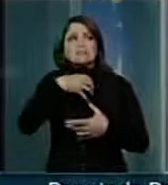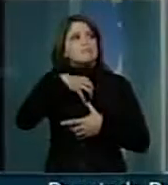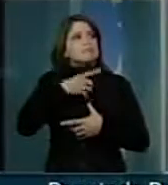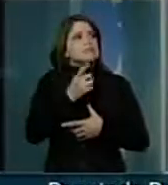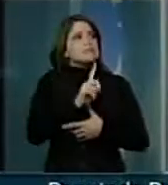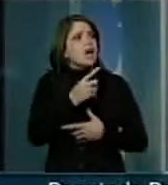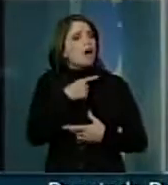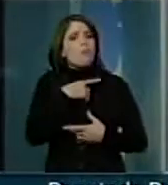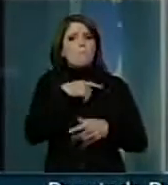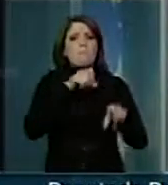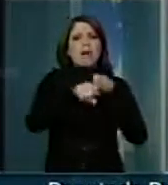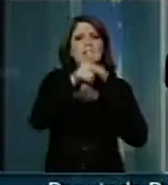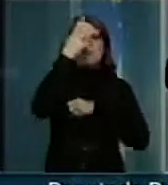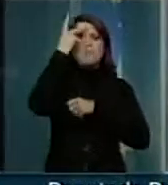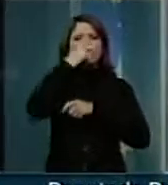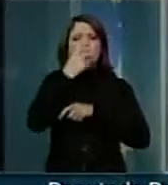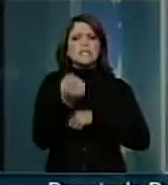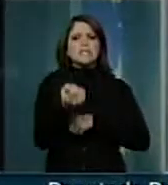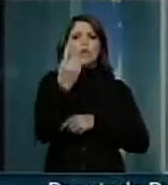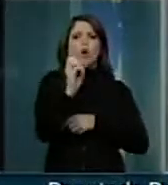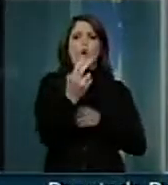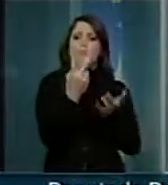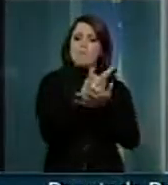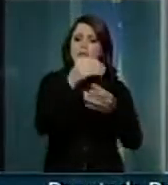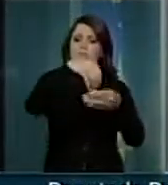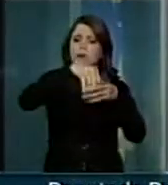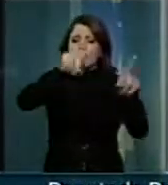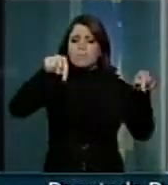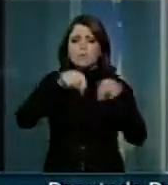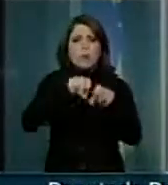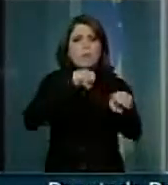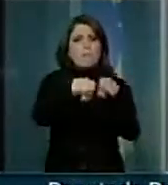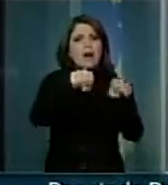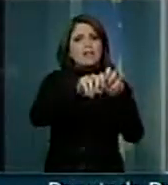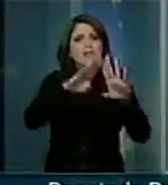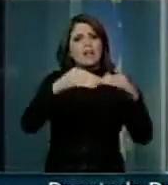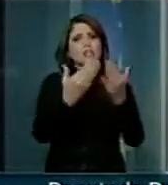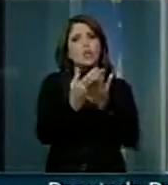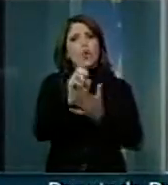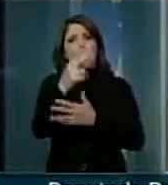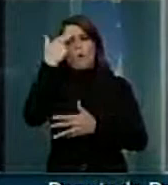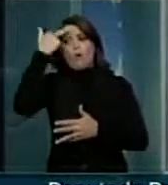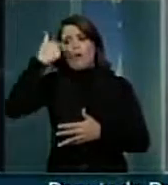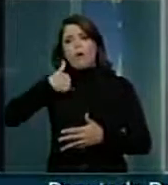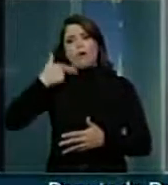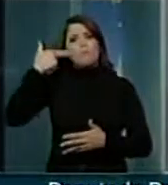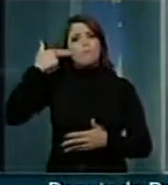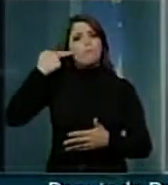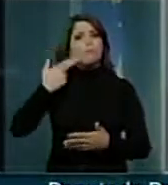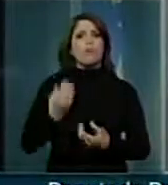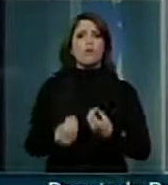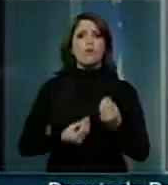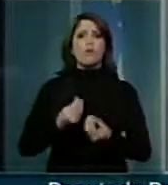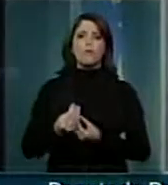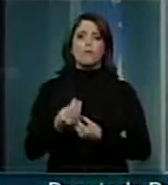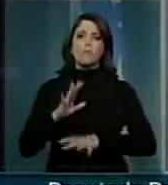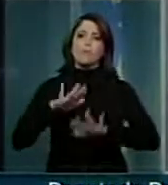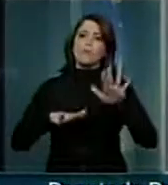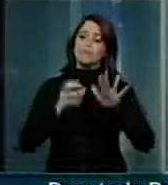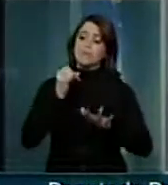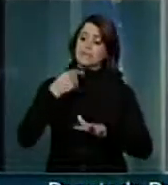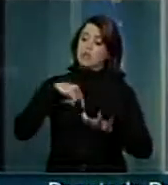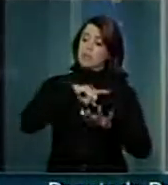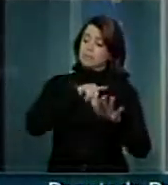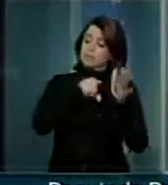matar pessoas estranhas ou seus próprios colegas de classe ou a si próprios? Provavelmente, se nós